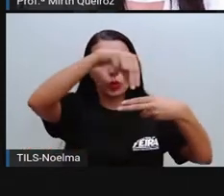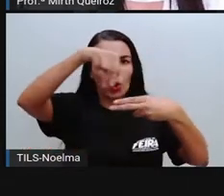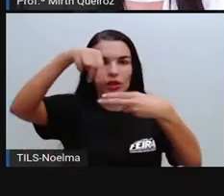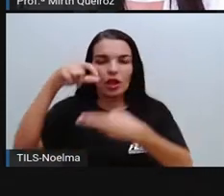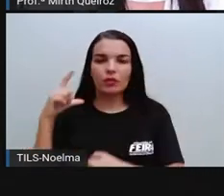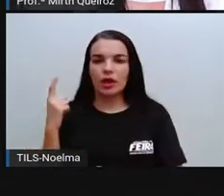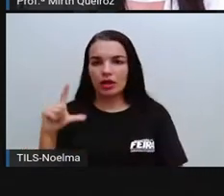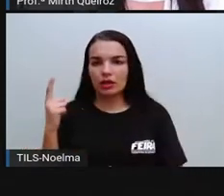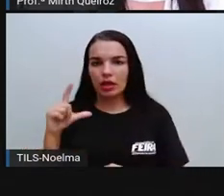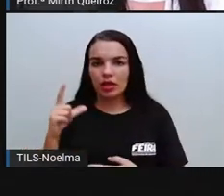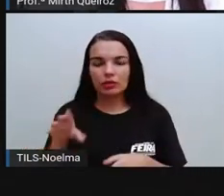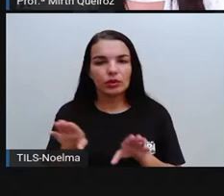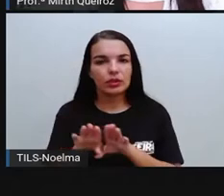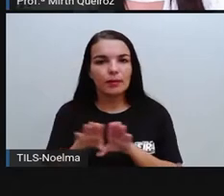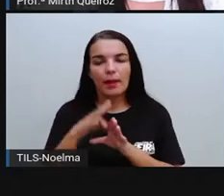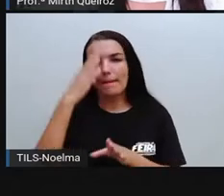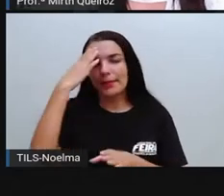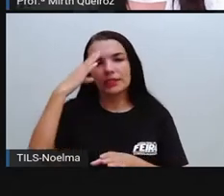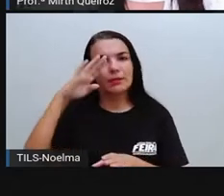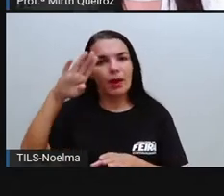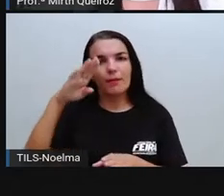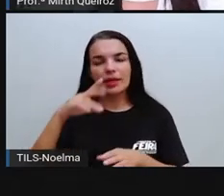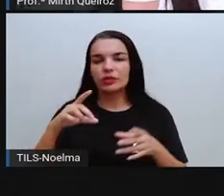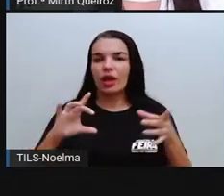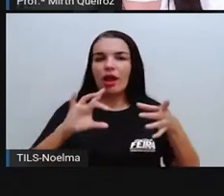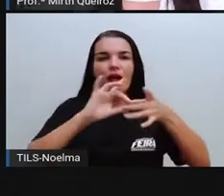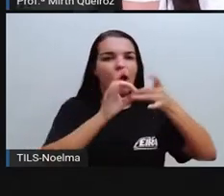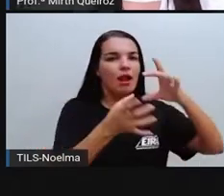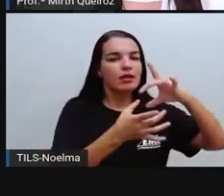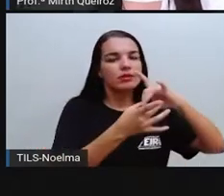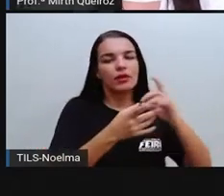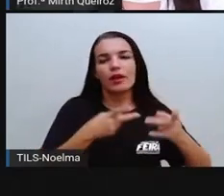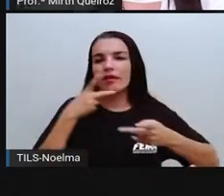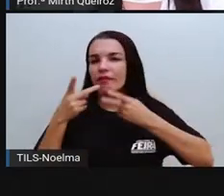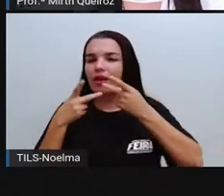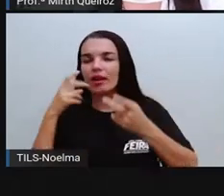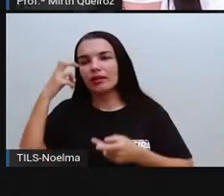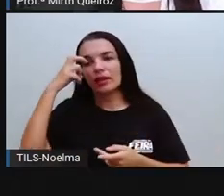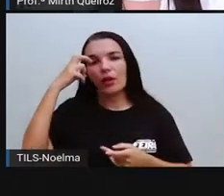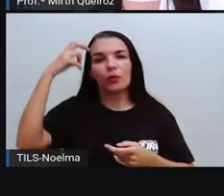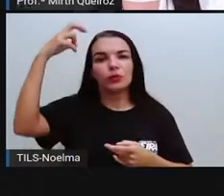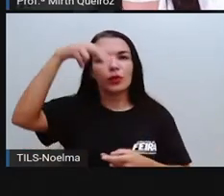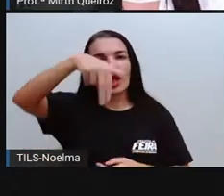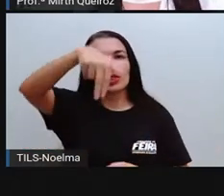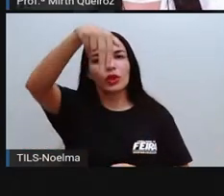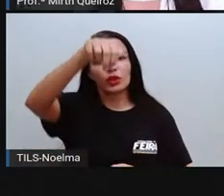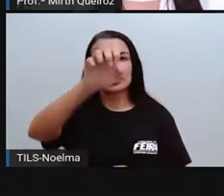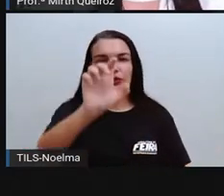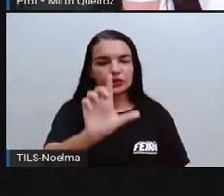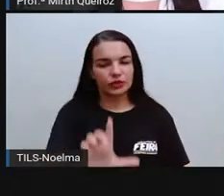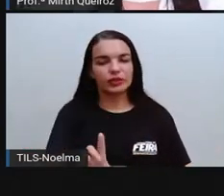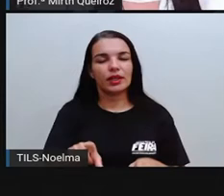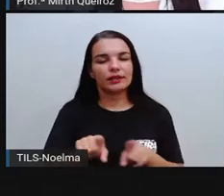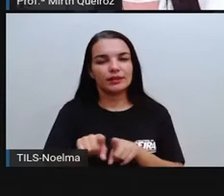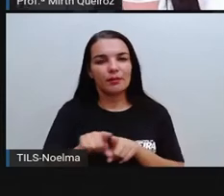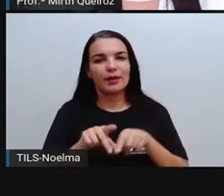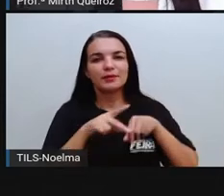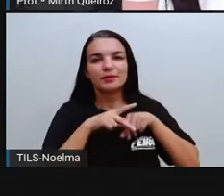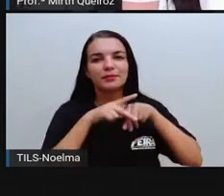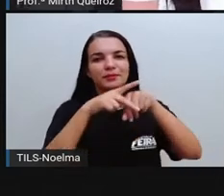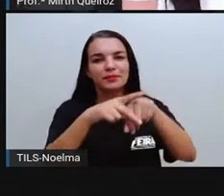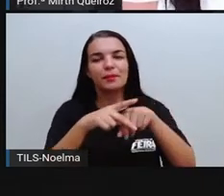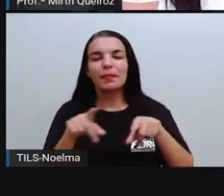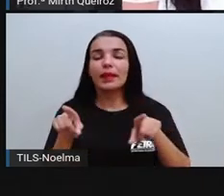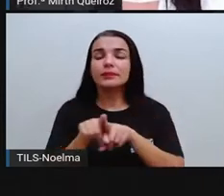Principalmente relacionado ao Nordeste, né? Ele vai disseminando aí a cultura nordestina a partir dos seus poemas.